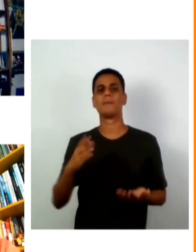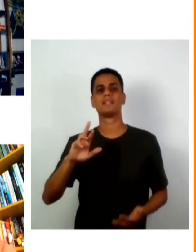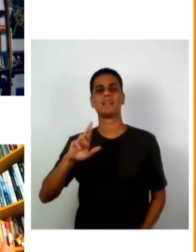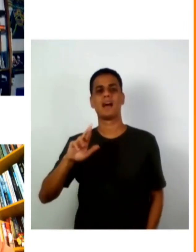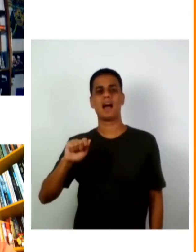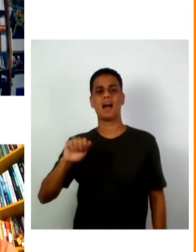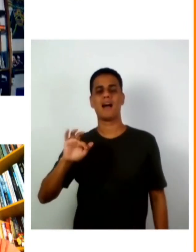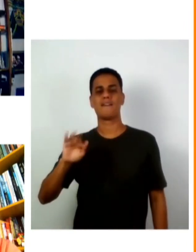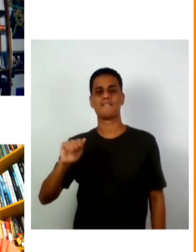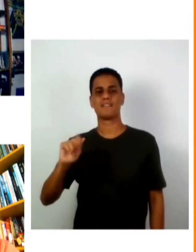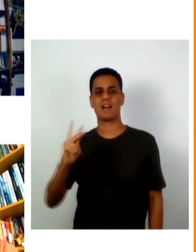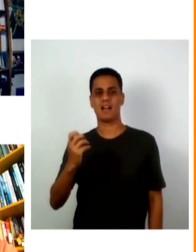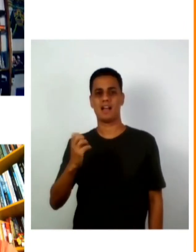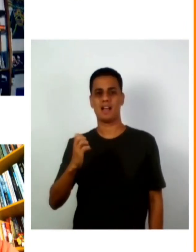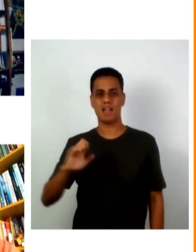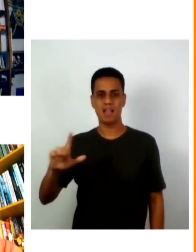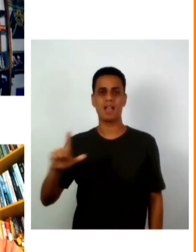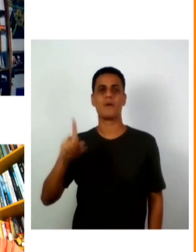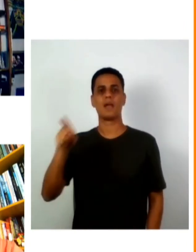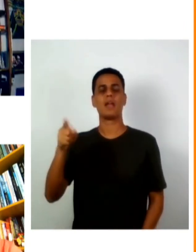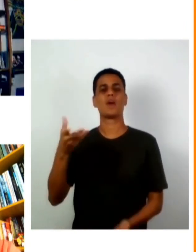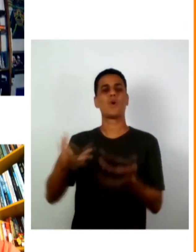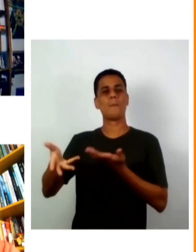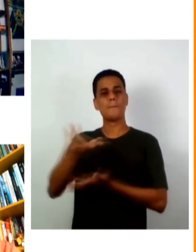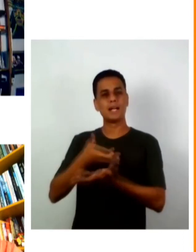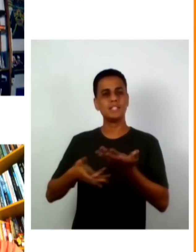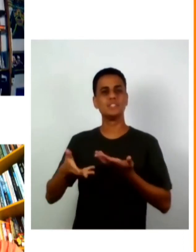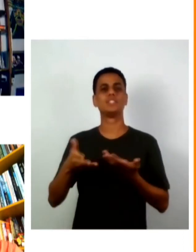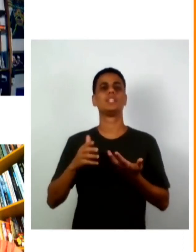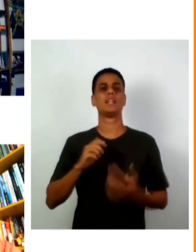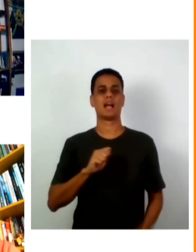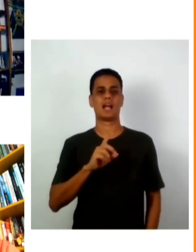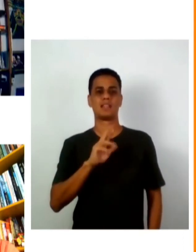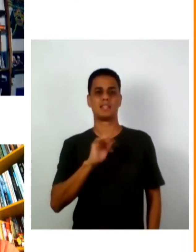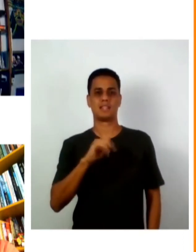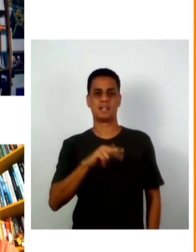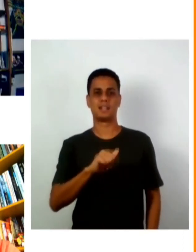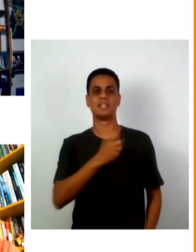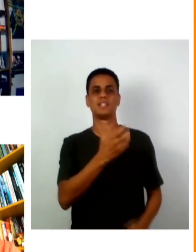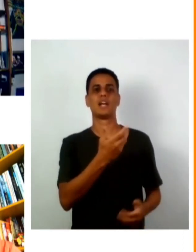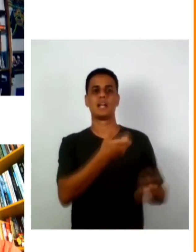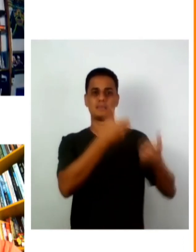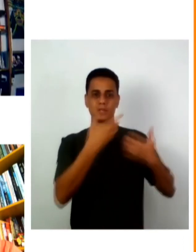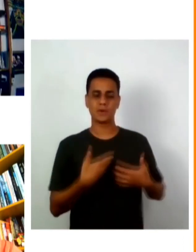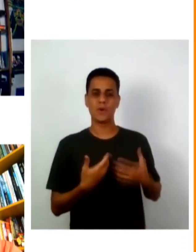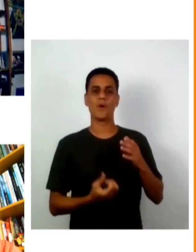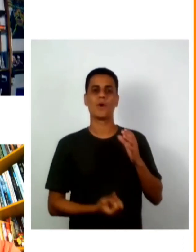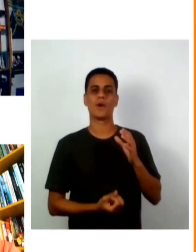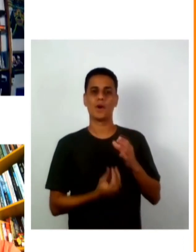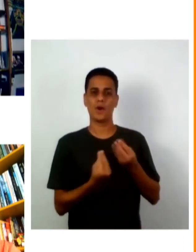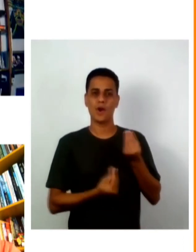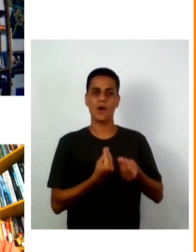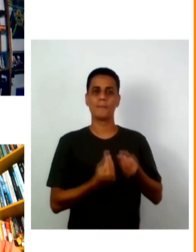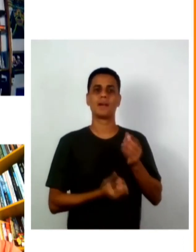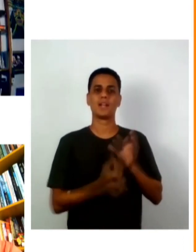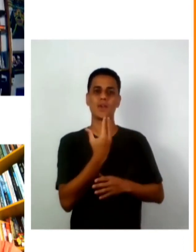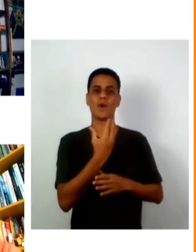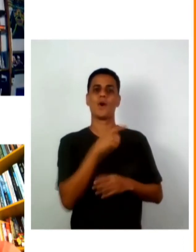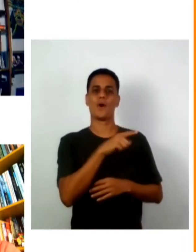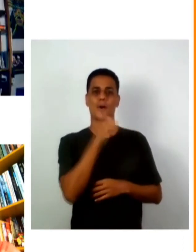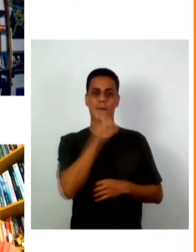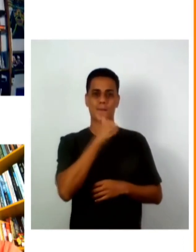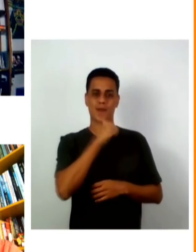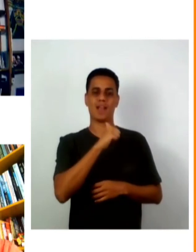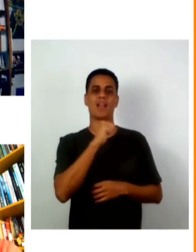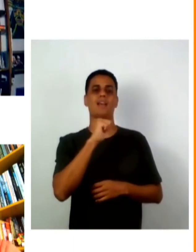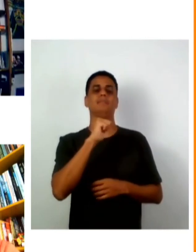ao Rafael compartilhar a Liliana também já compartilhou compartilhou